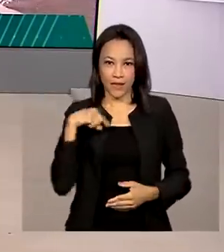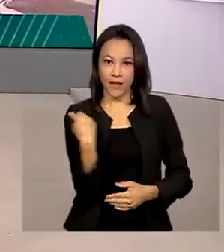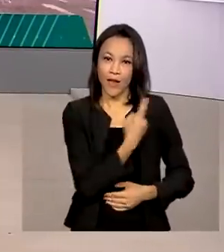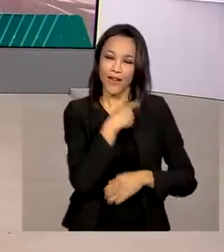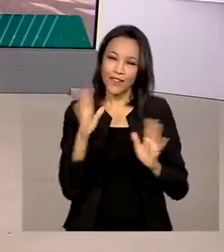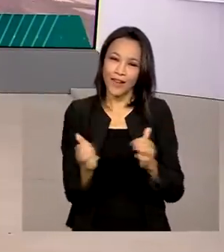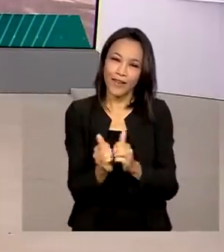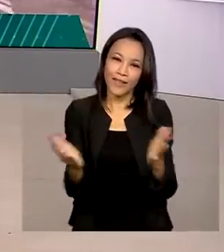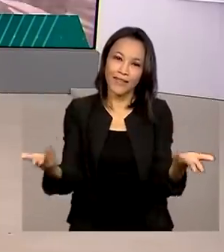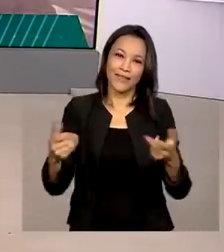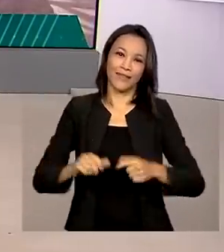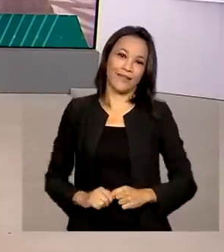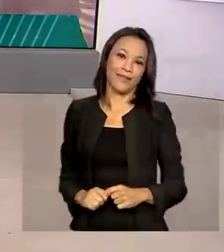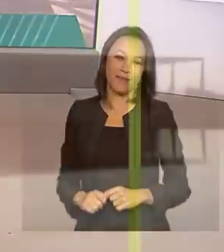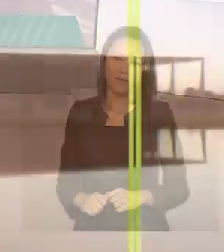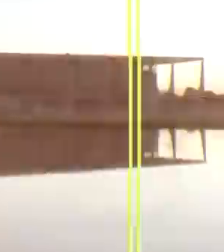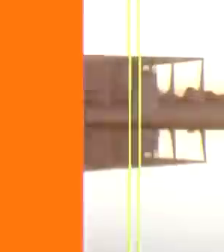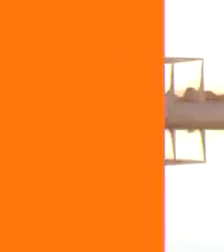Brasil em Dia já está no ar.